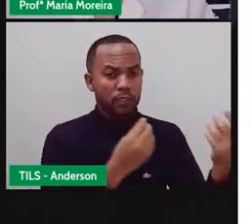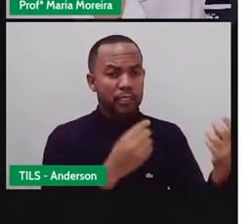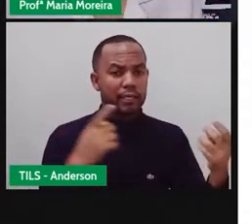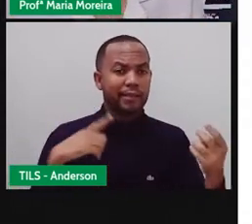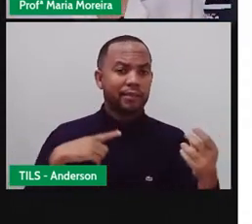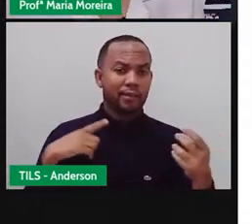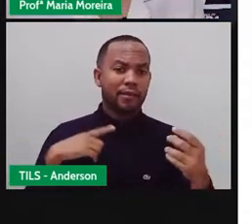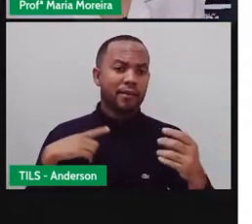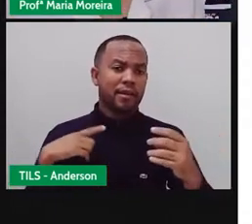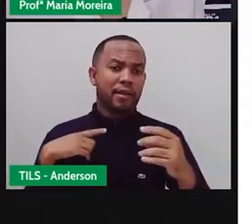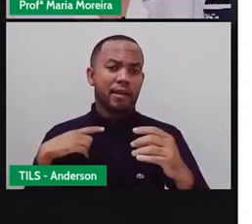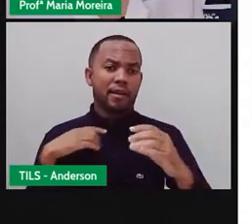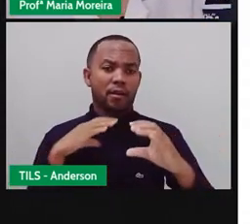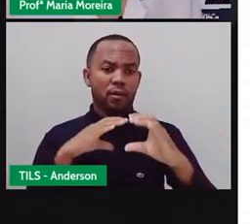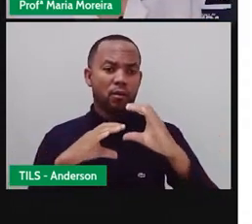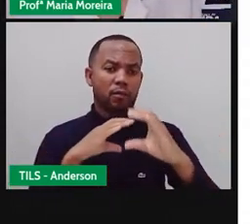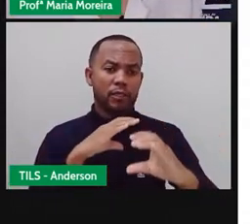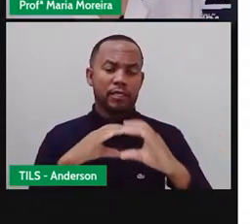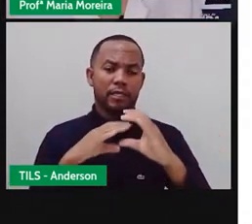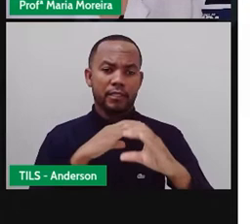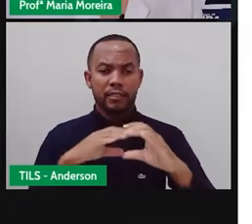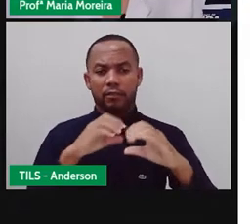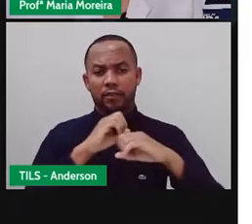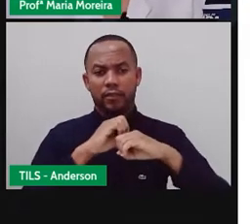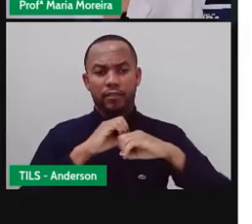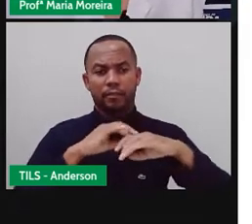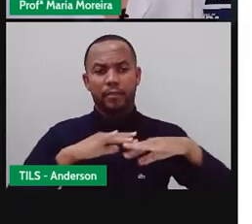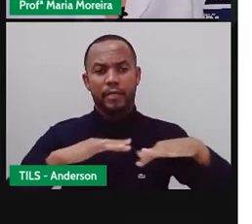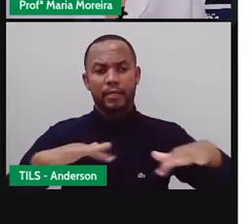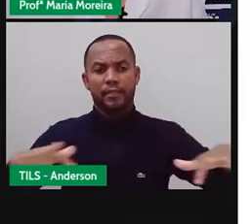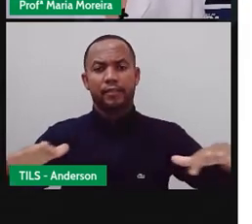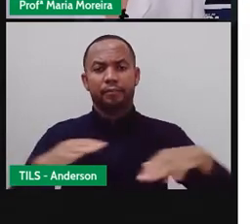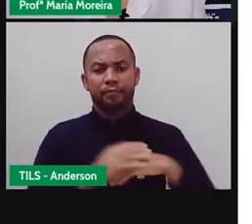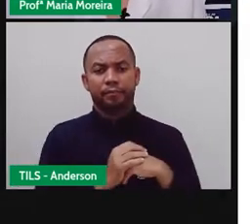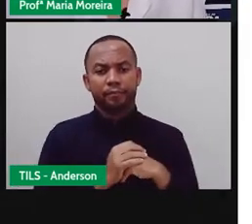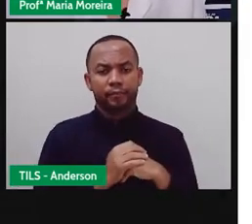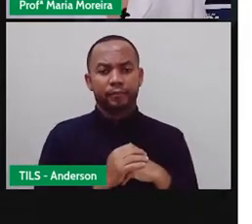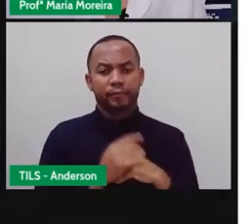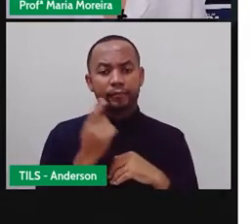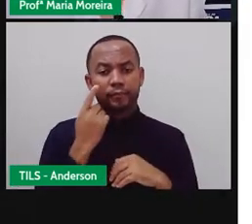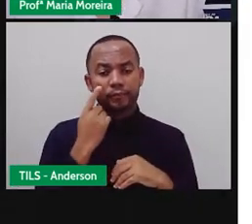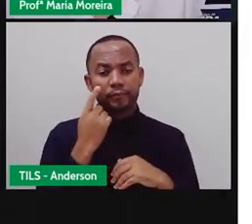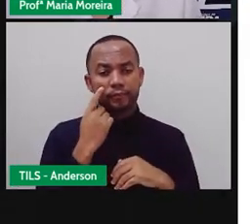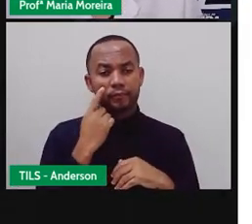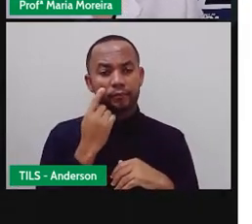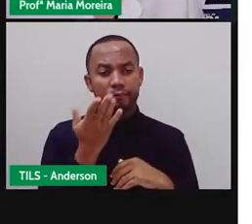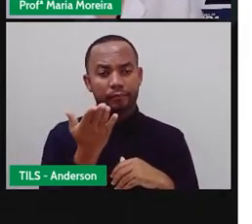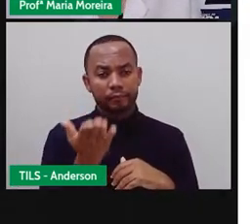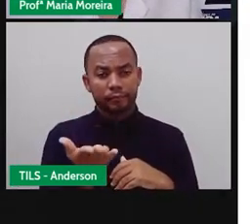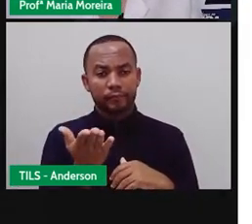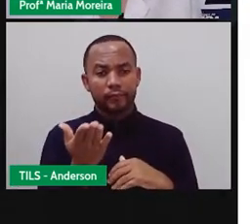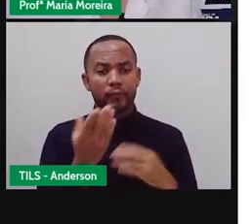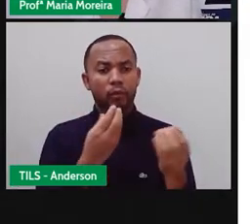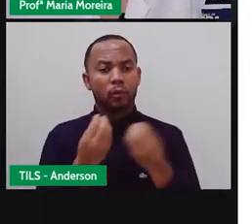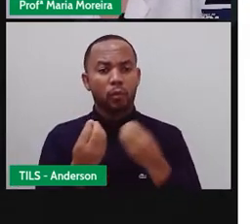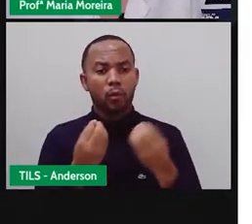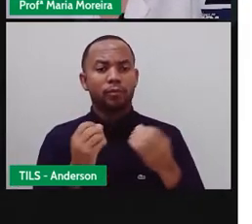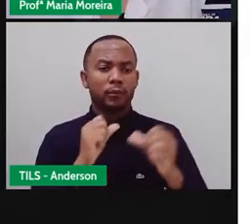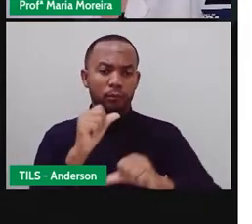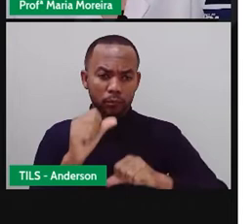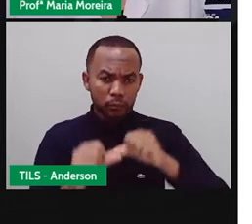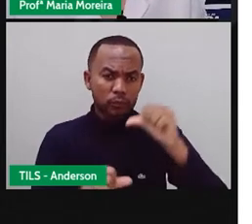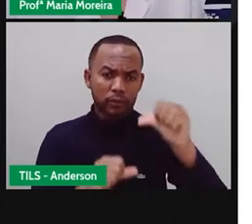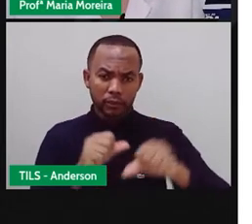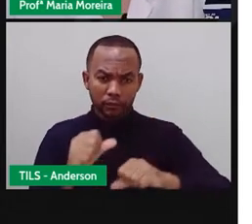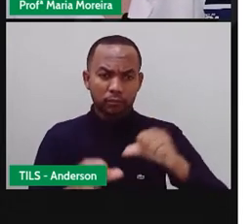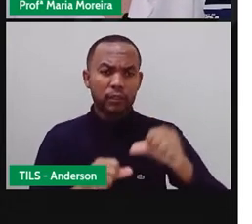espalhe, não é isso? Bom, esses veículos vêm sofrendo diversas transformações,